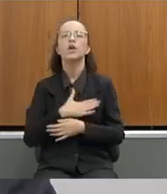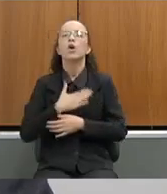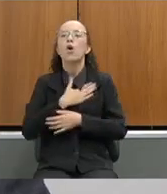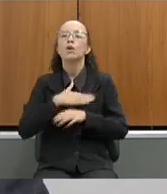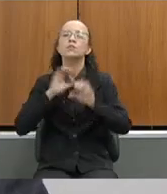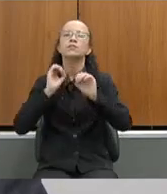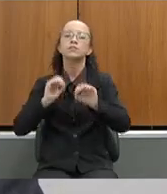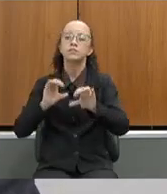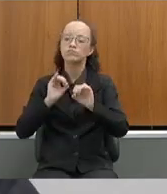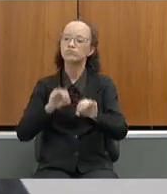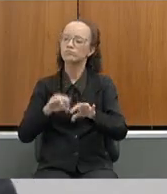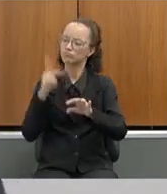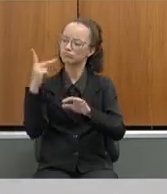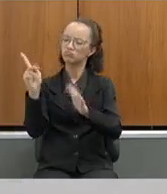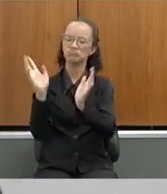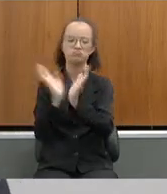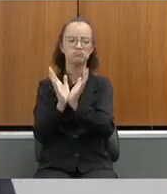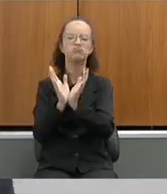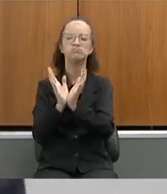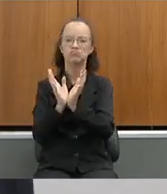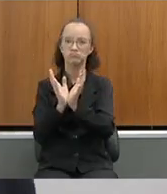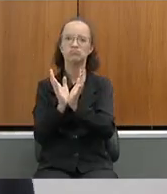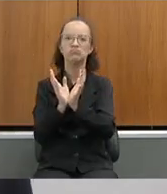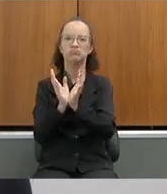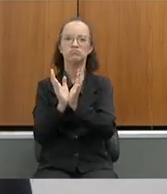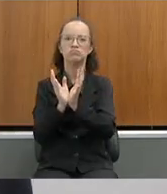educação, que gosta do grande